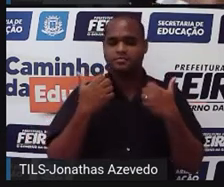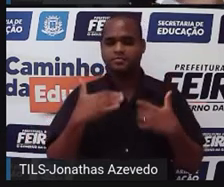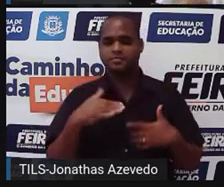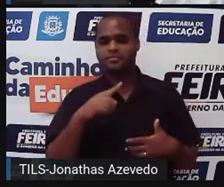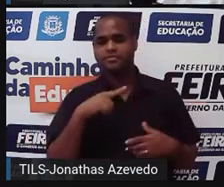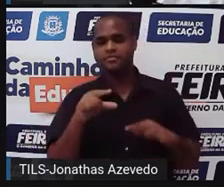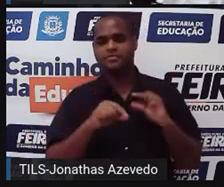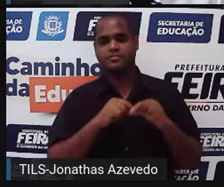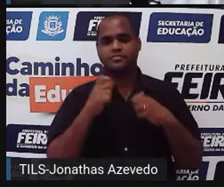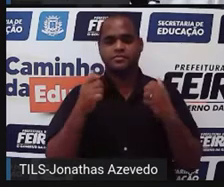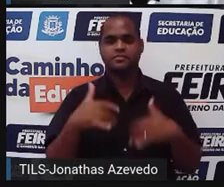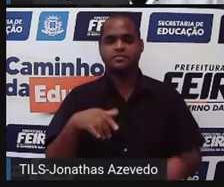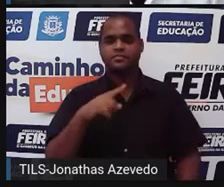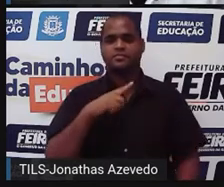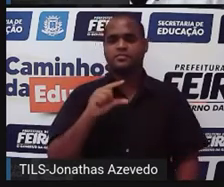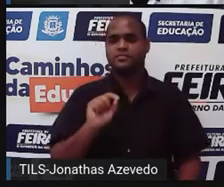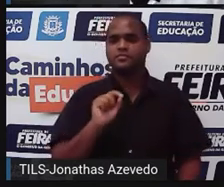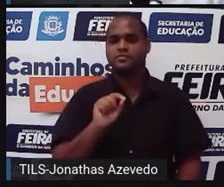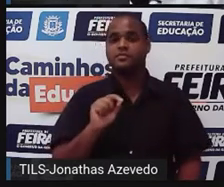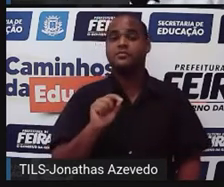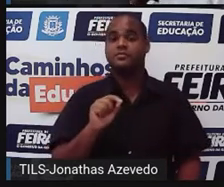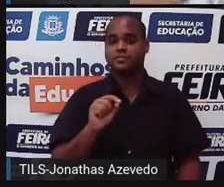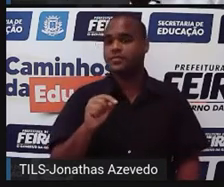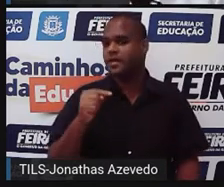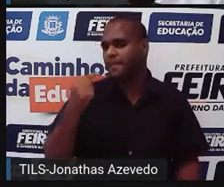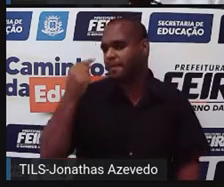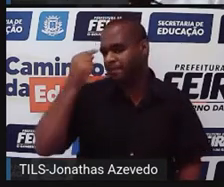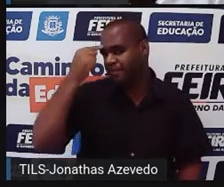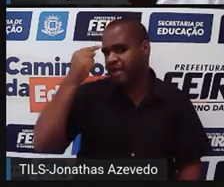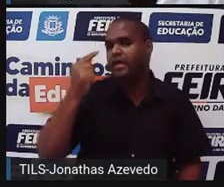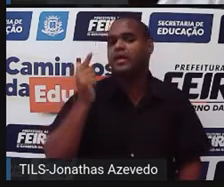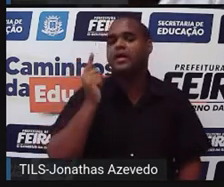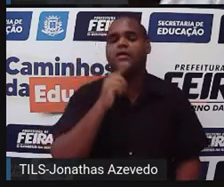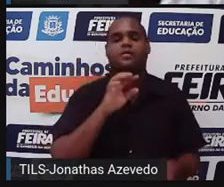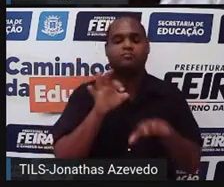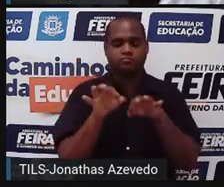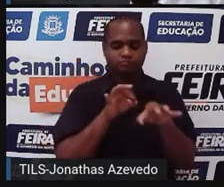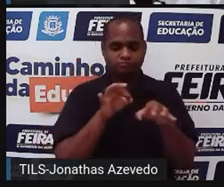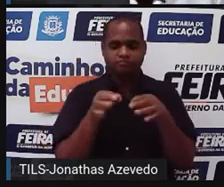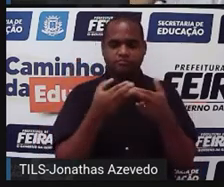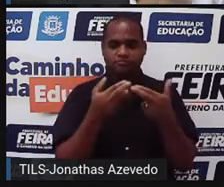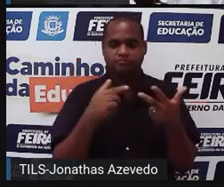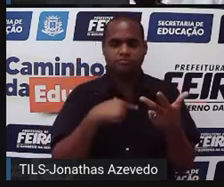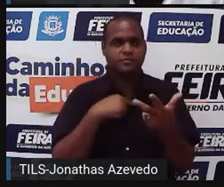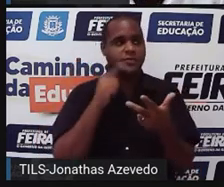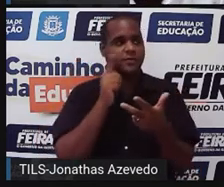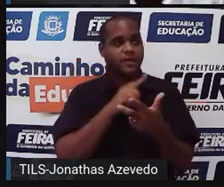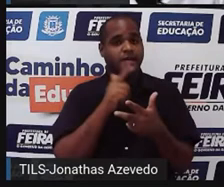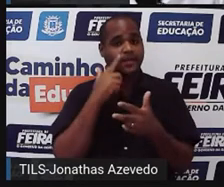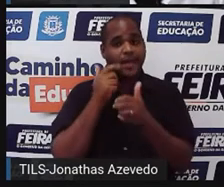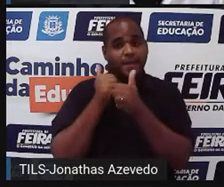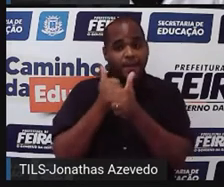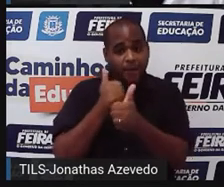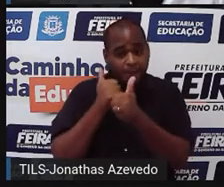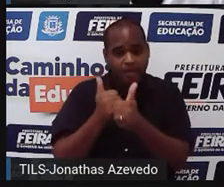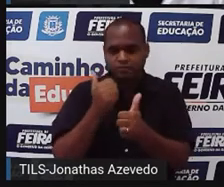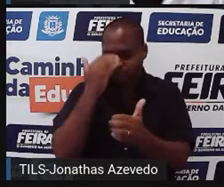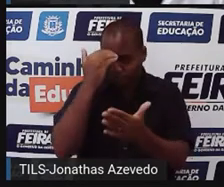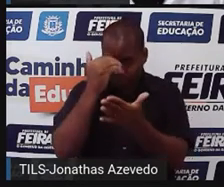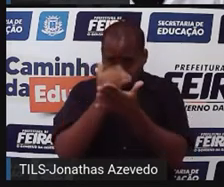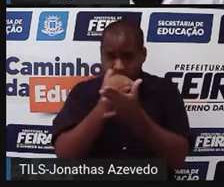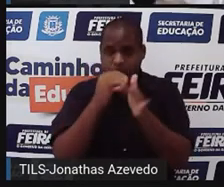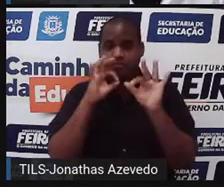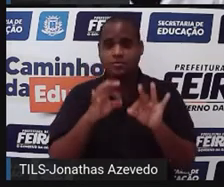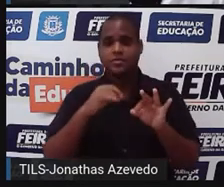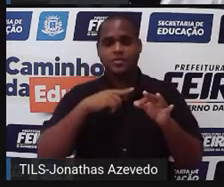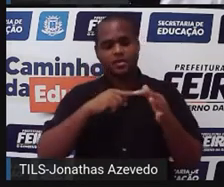O problema tá na tela. E a ideia é que a gente resolva esse problema seguindo os passos do